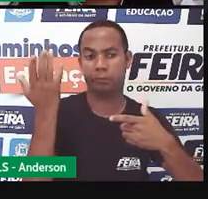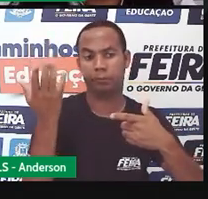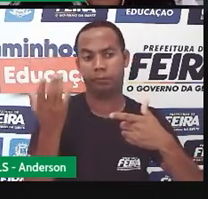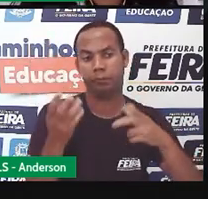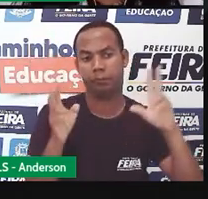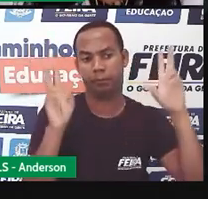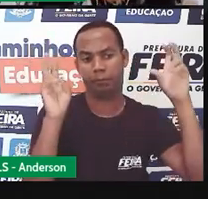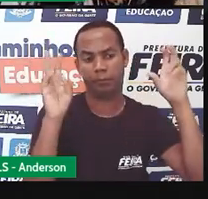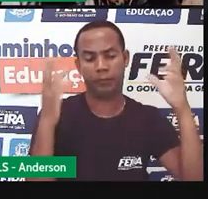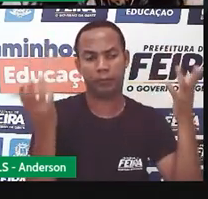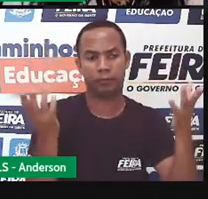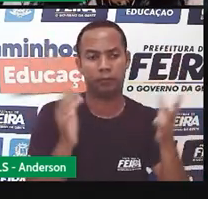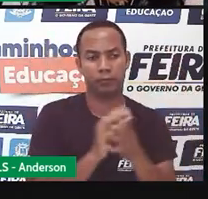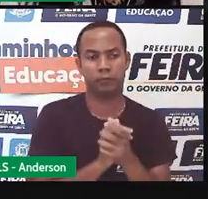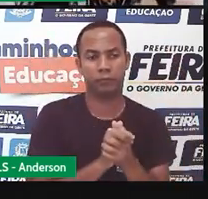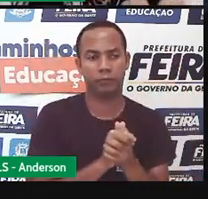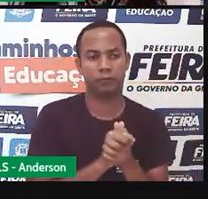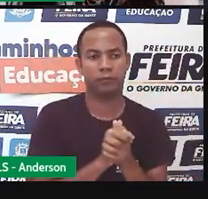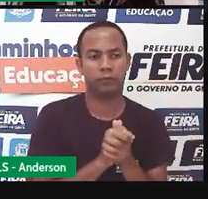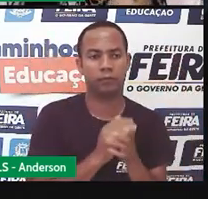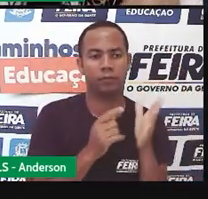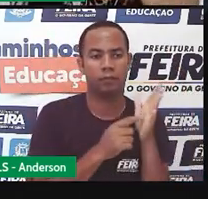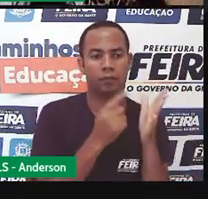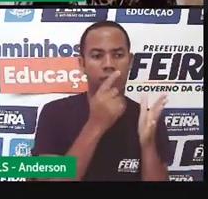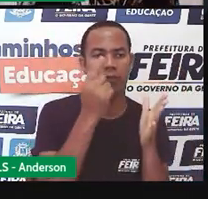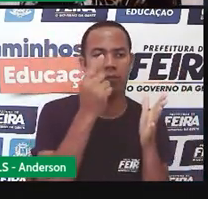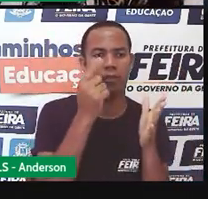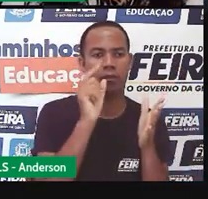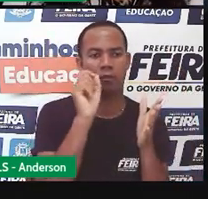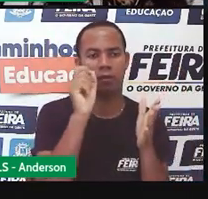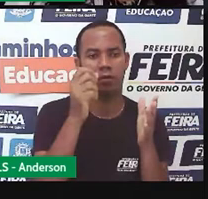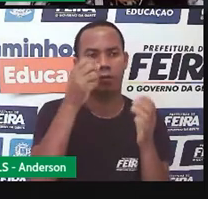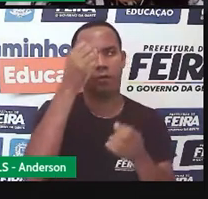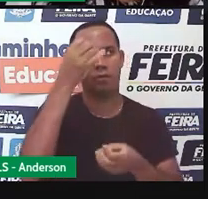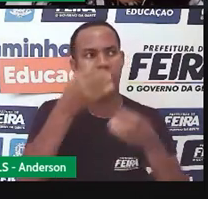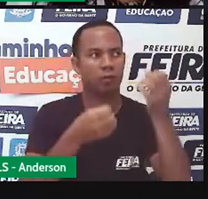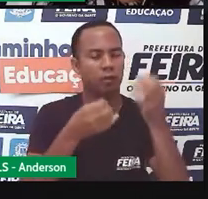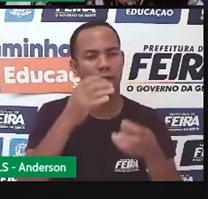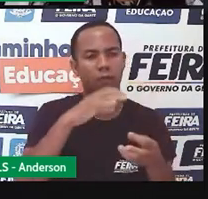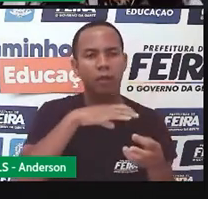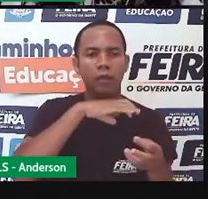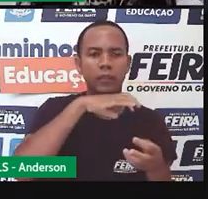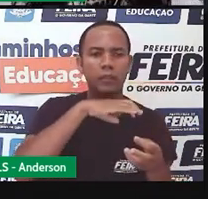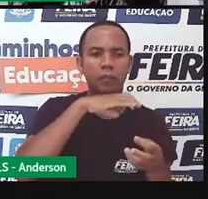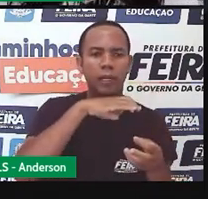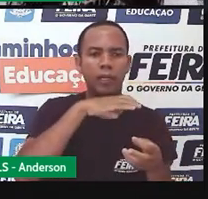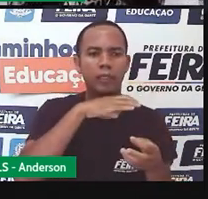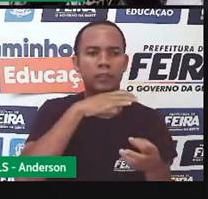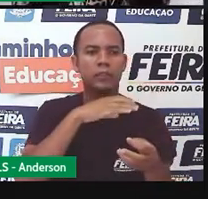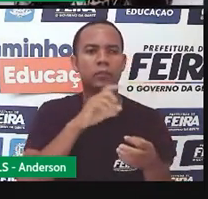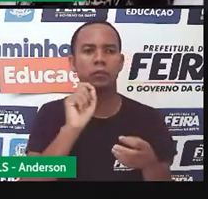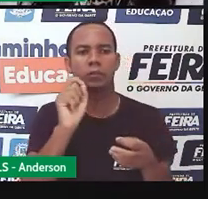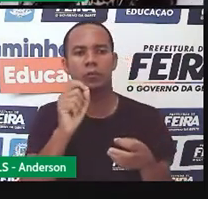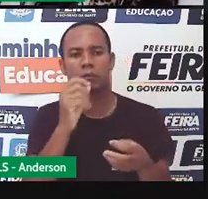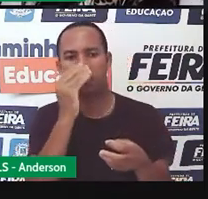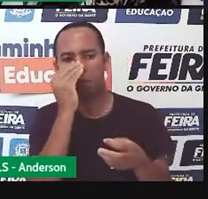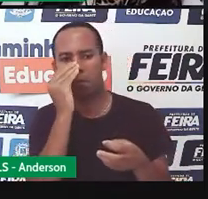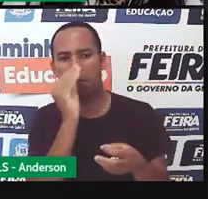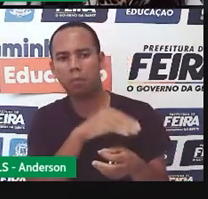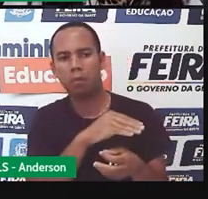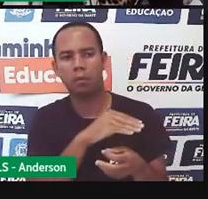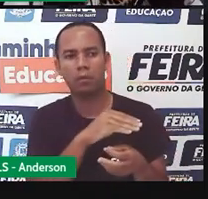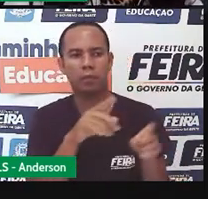Primeiro, nós falamos que os animais estavam abandonados, nós vimos uma